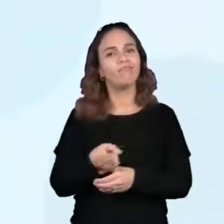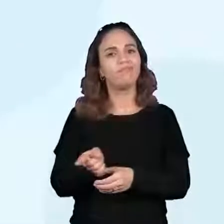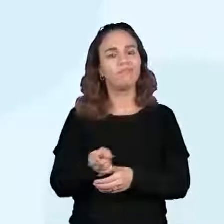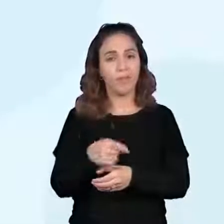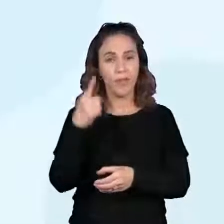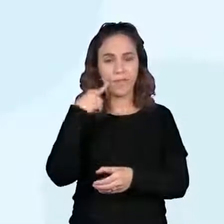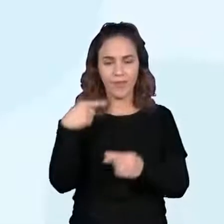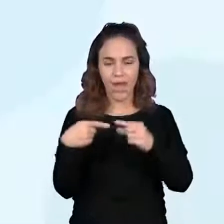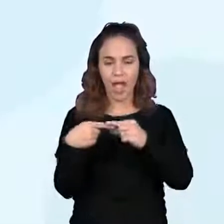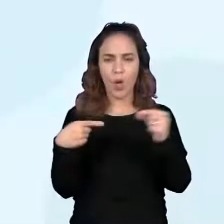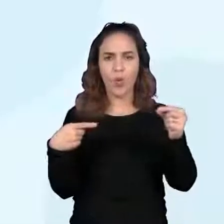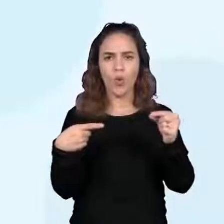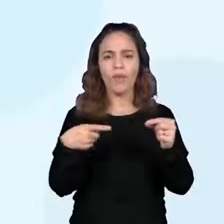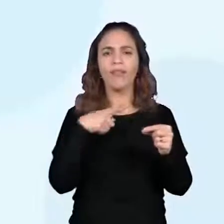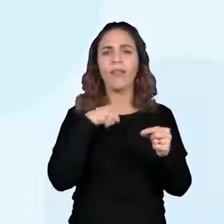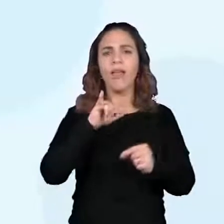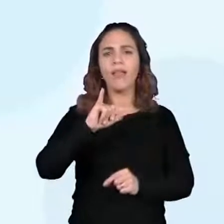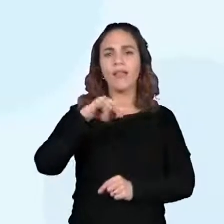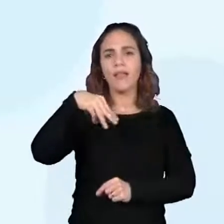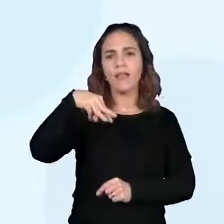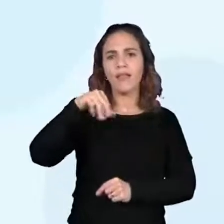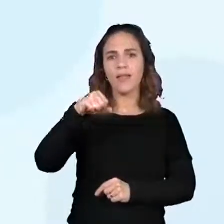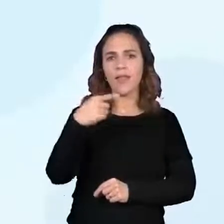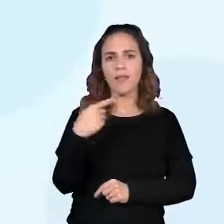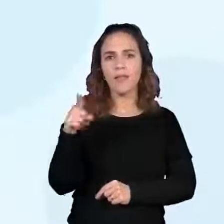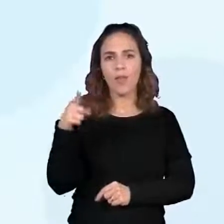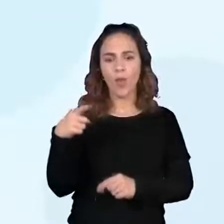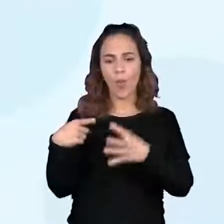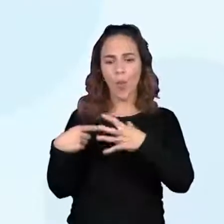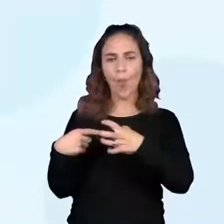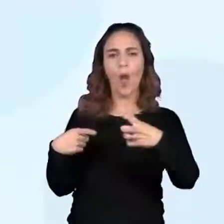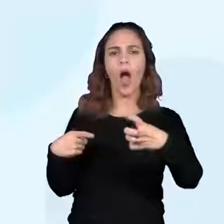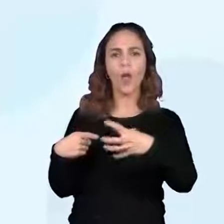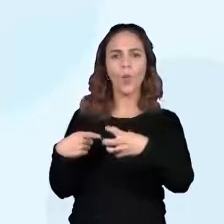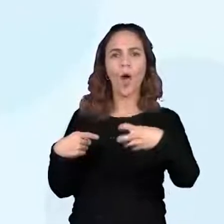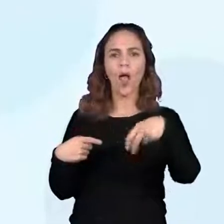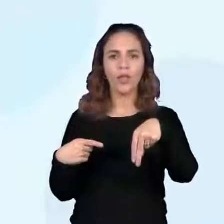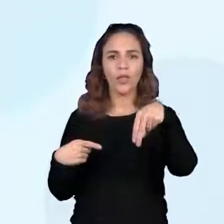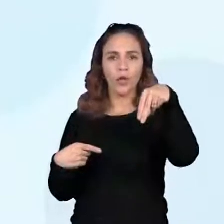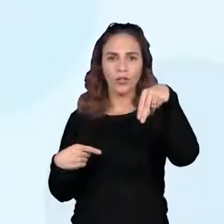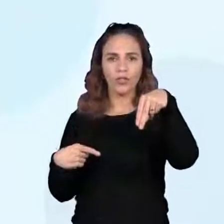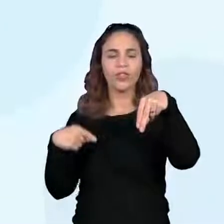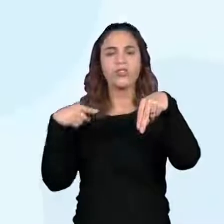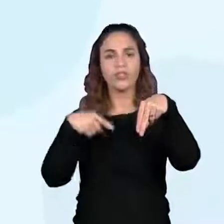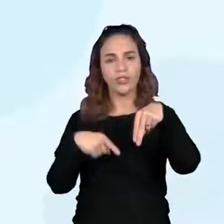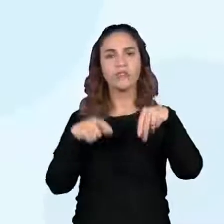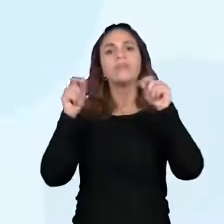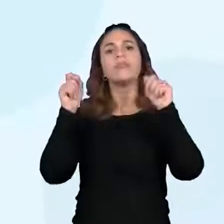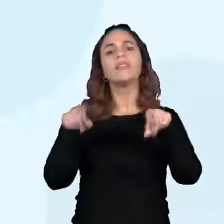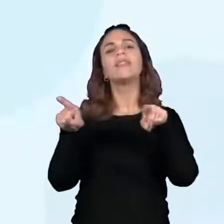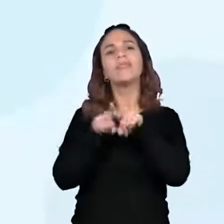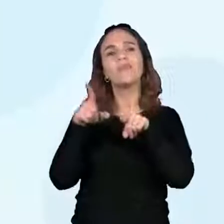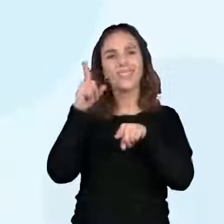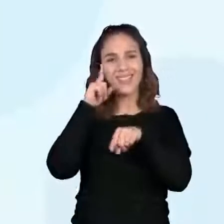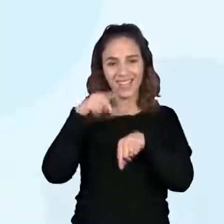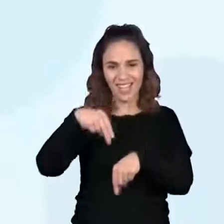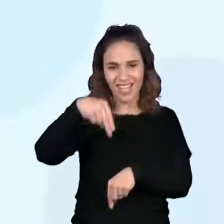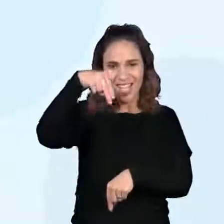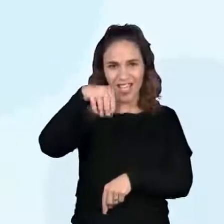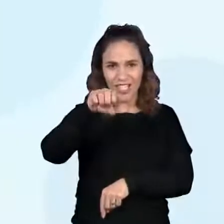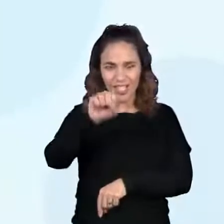agulha imantada capaz de apontar para o norte e orientando-se com o desenho da rosa dos ventos,